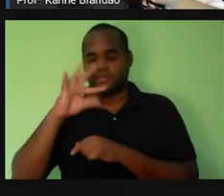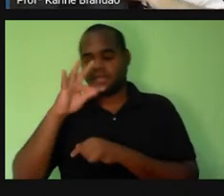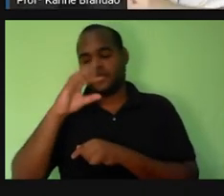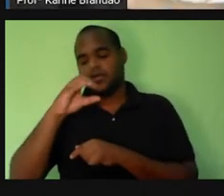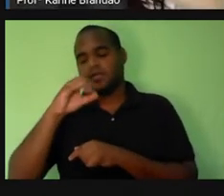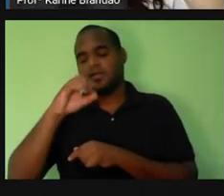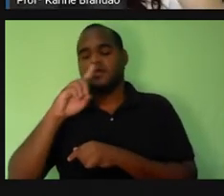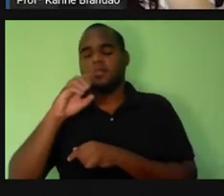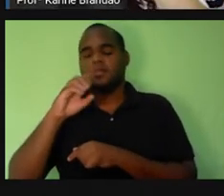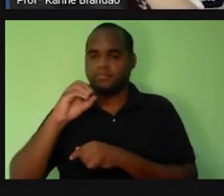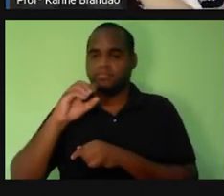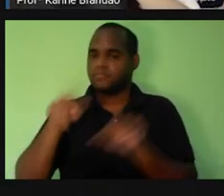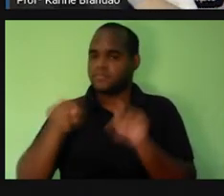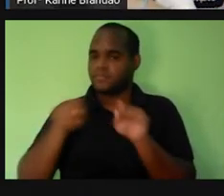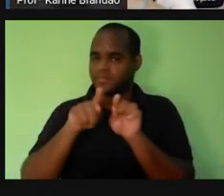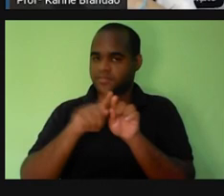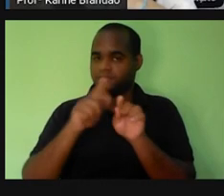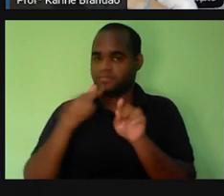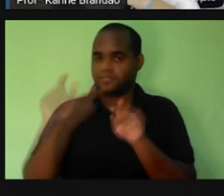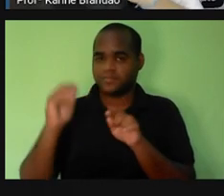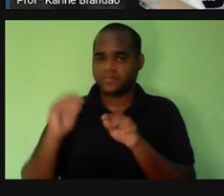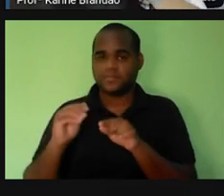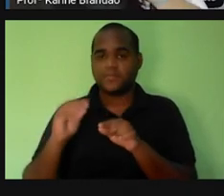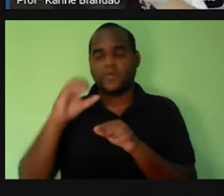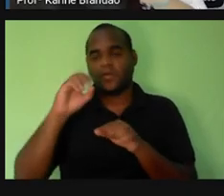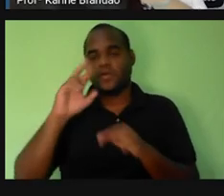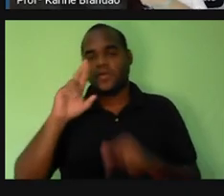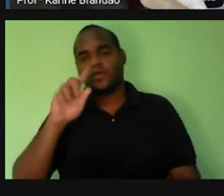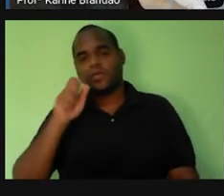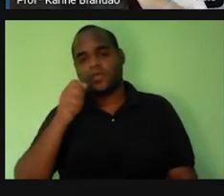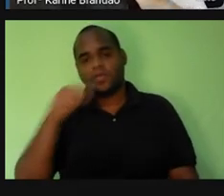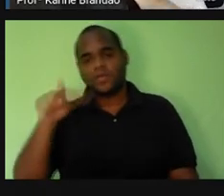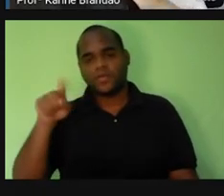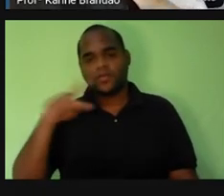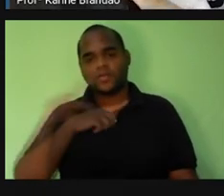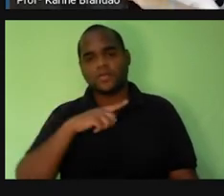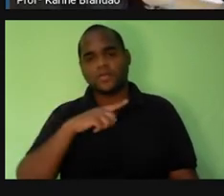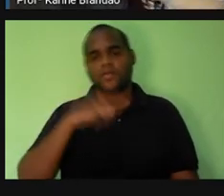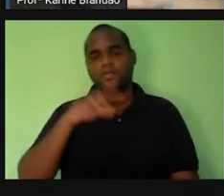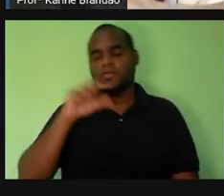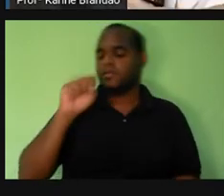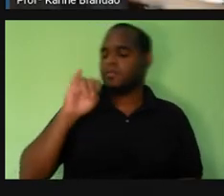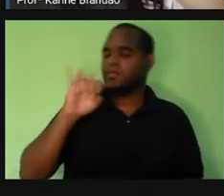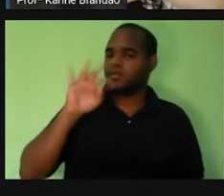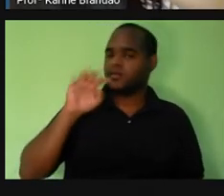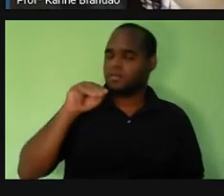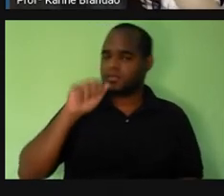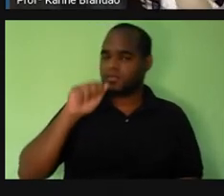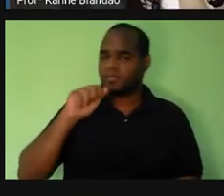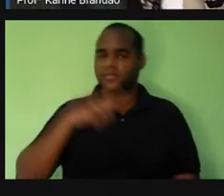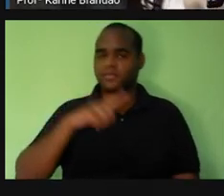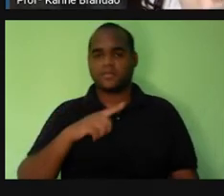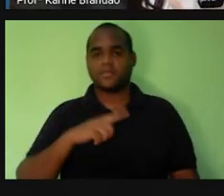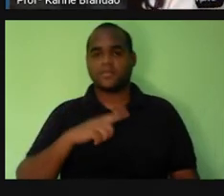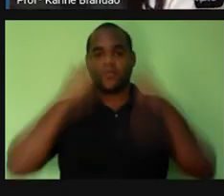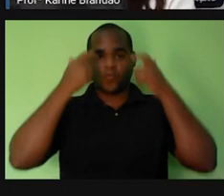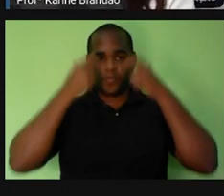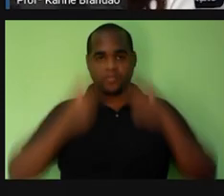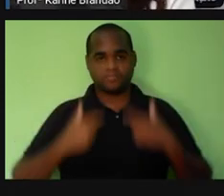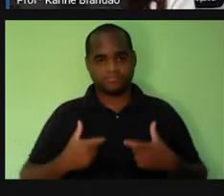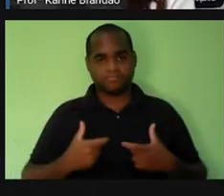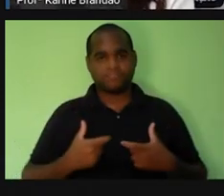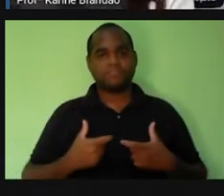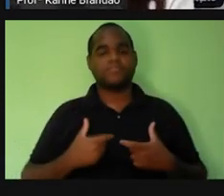depois para um órgão, depois para o sistema e esses vários sistemas